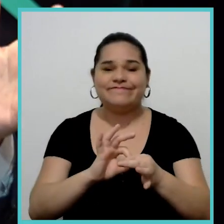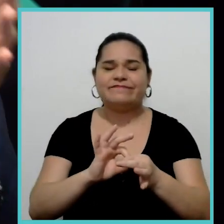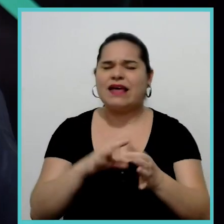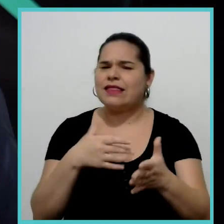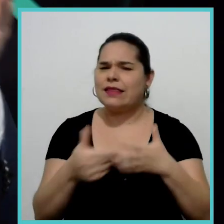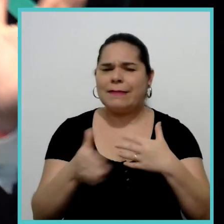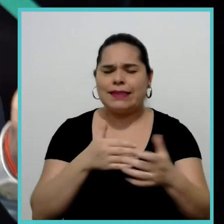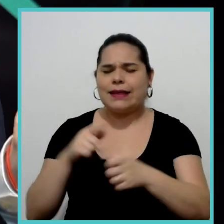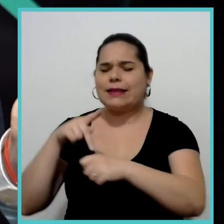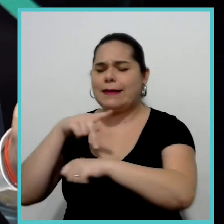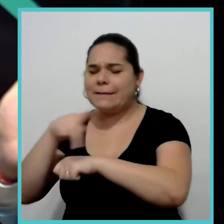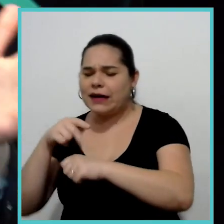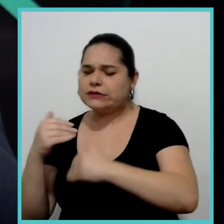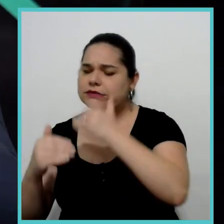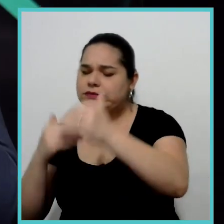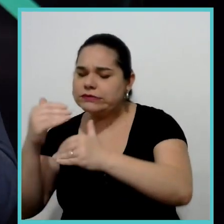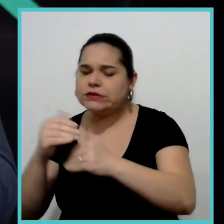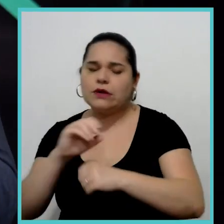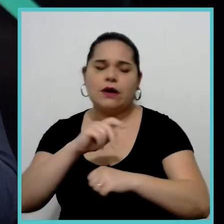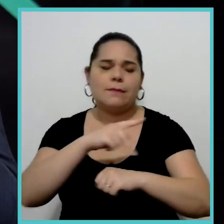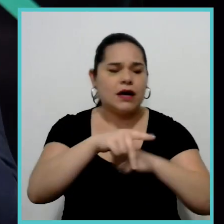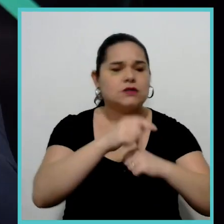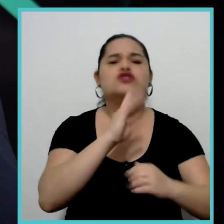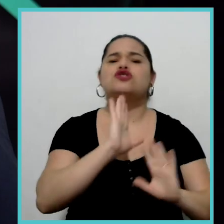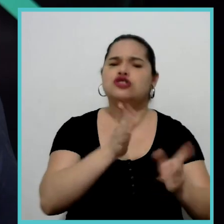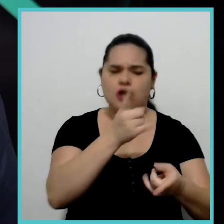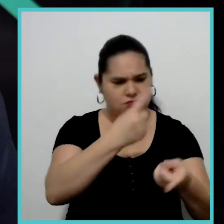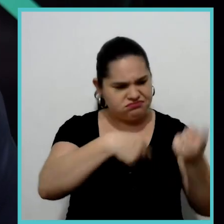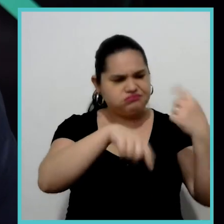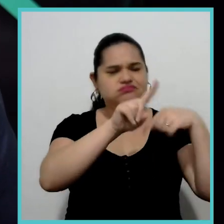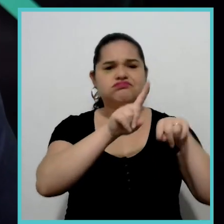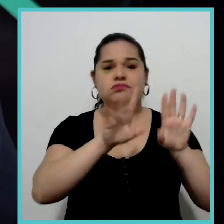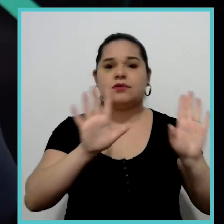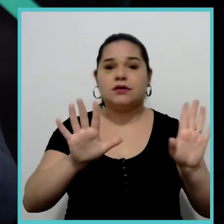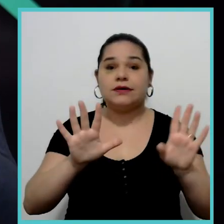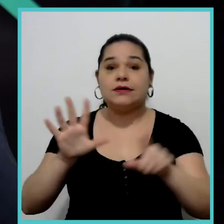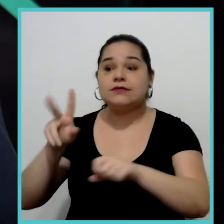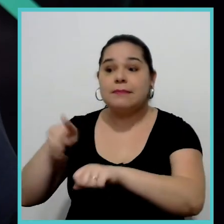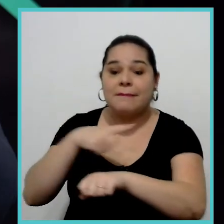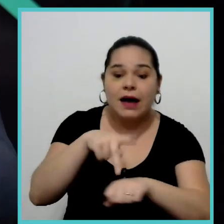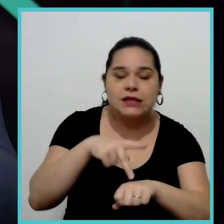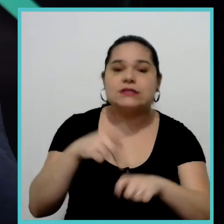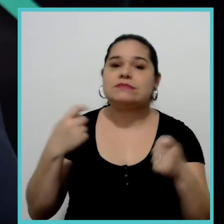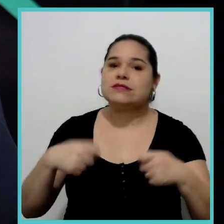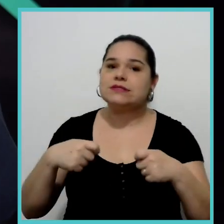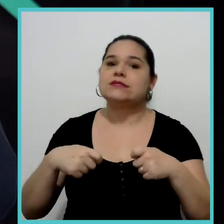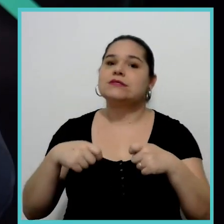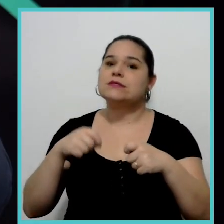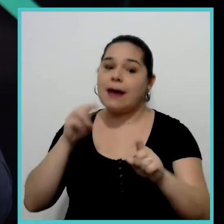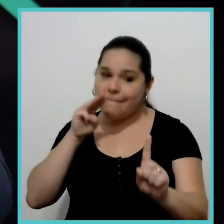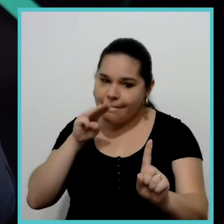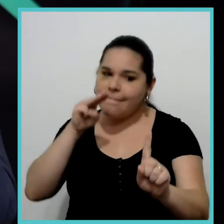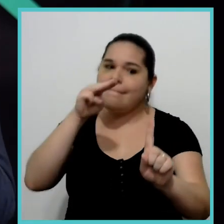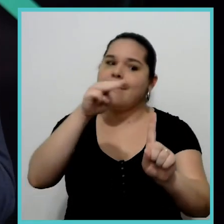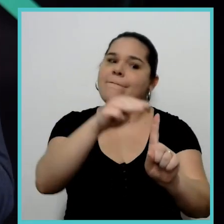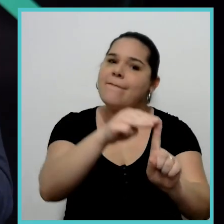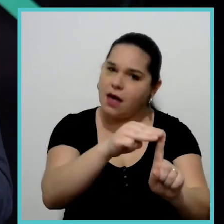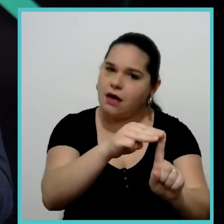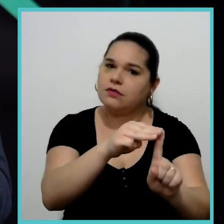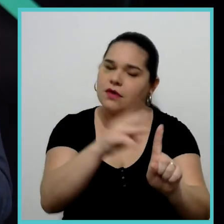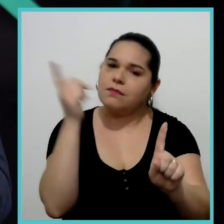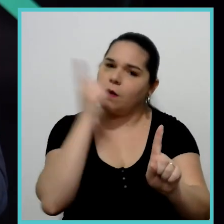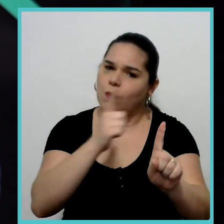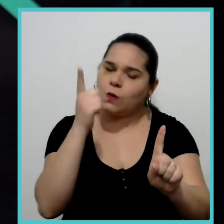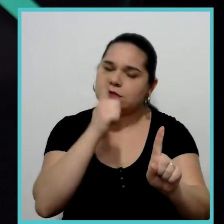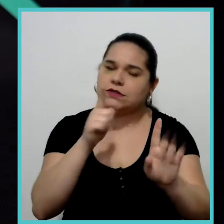Independente de serem países desenvolvidos, em desenvolvimento, os países têm que levar metas mais ambiciosas. A gente